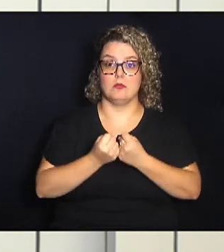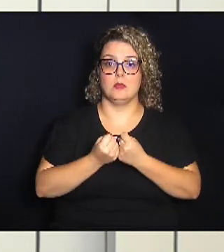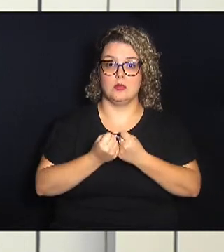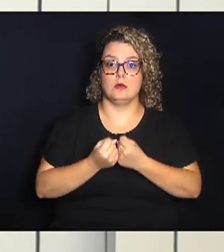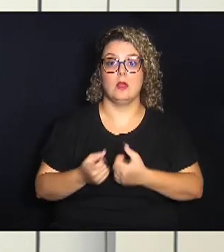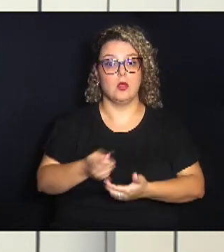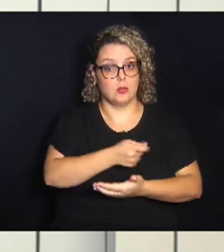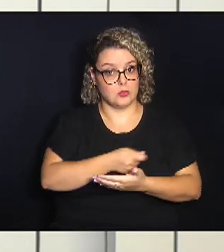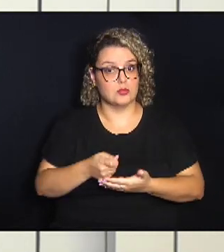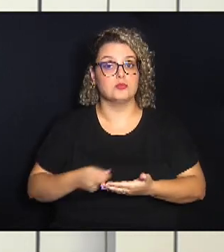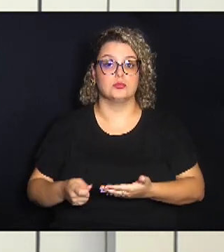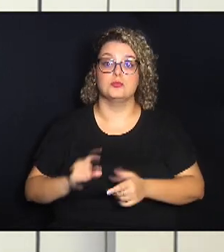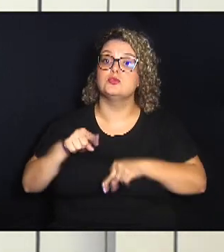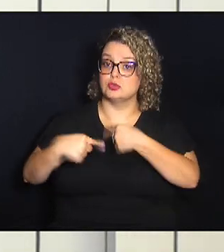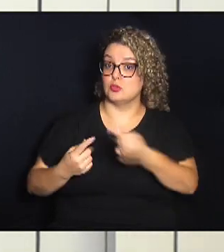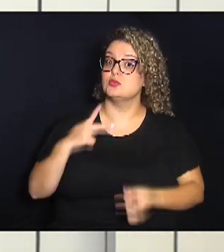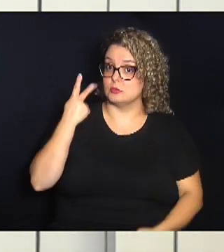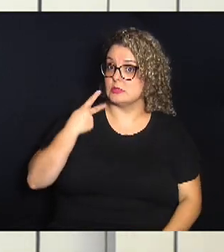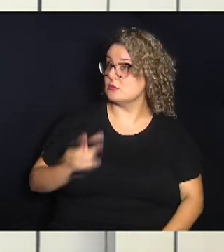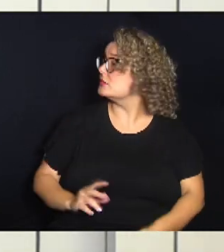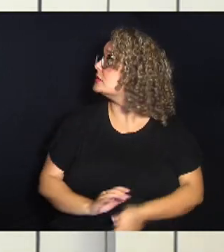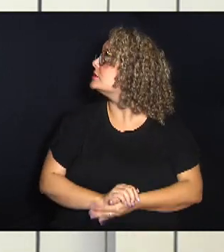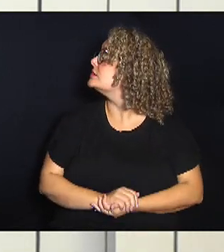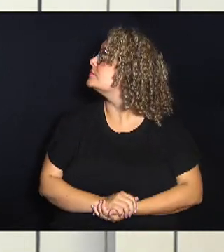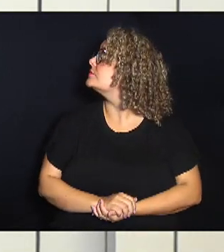assinatura de outros parlamentares.